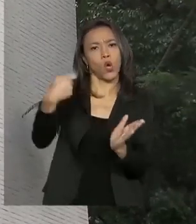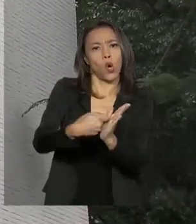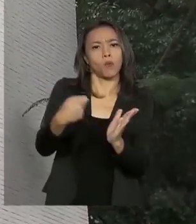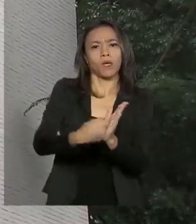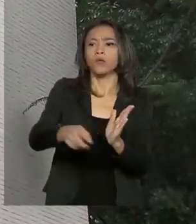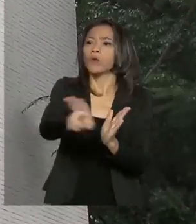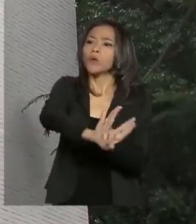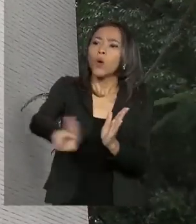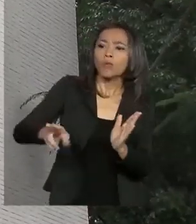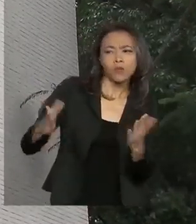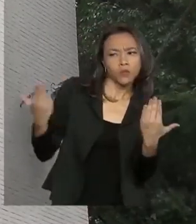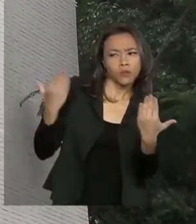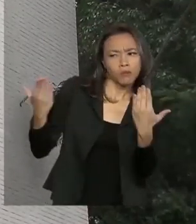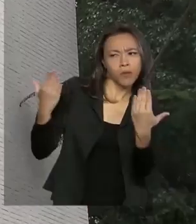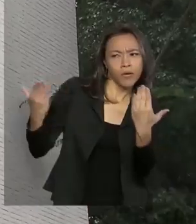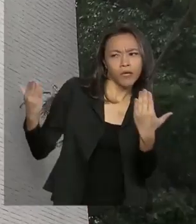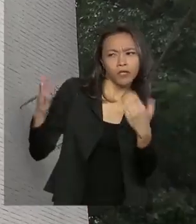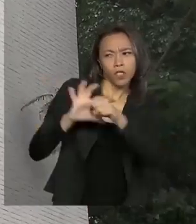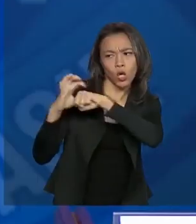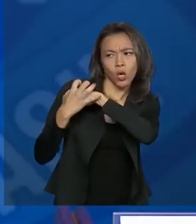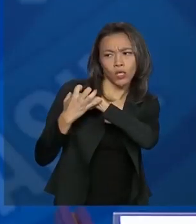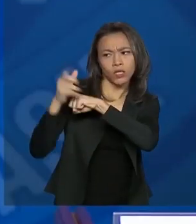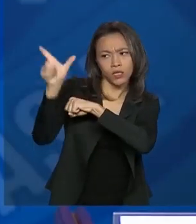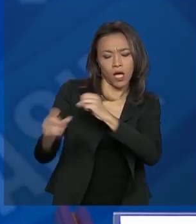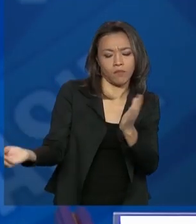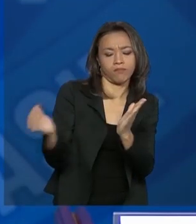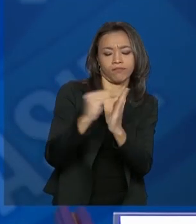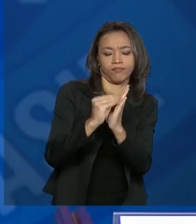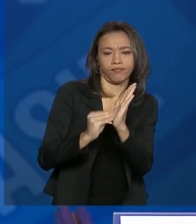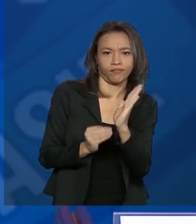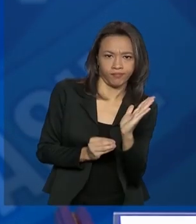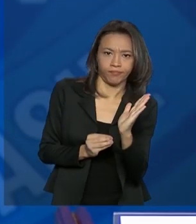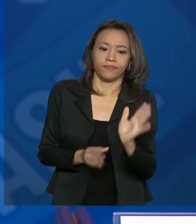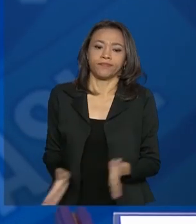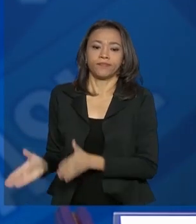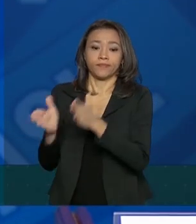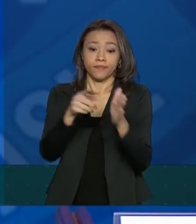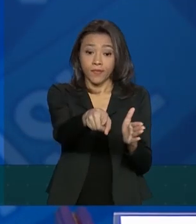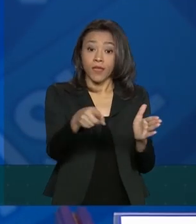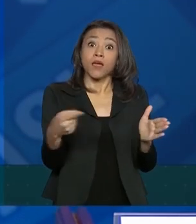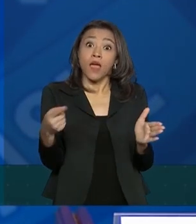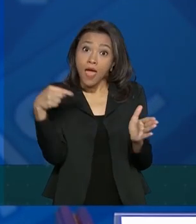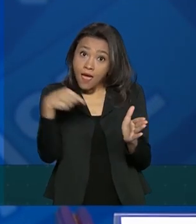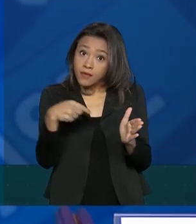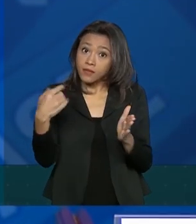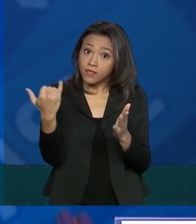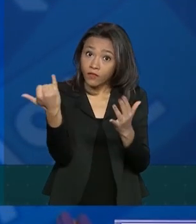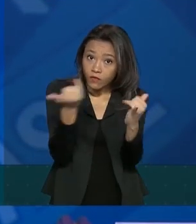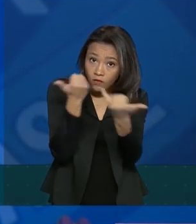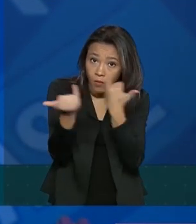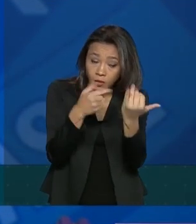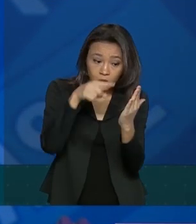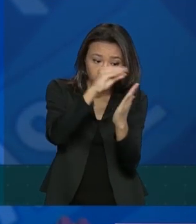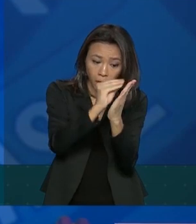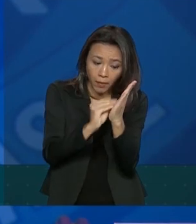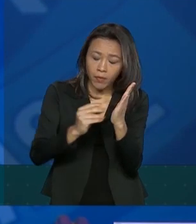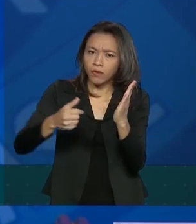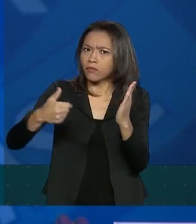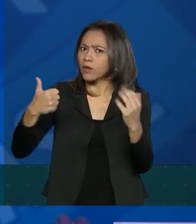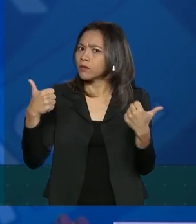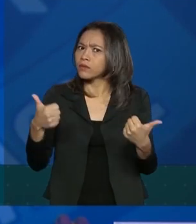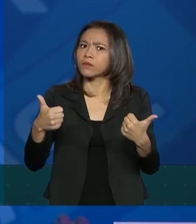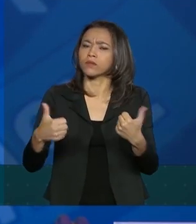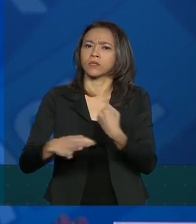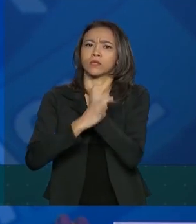casos suspeitos e confirmados de coronavírus. E a gente passa com isso a ter uma informação mais precisa sobre a